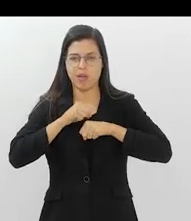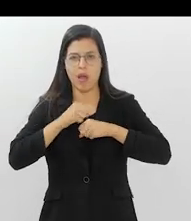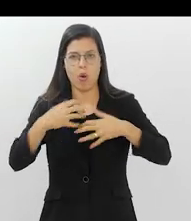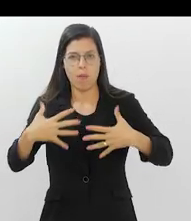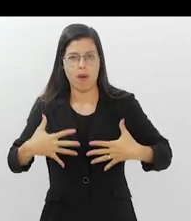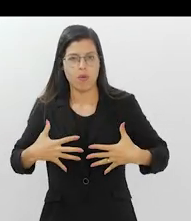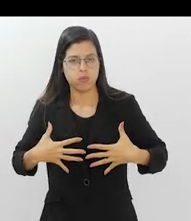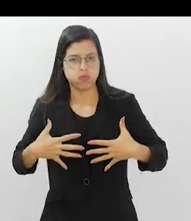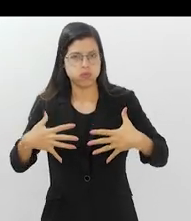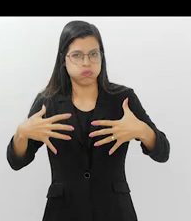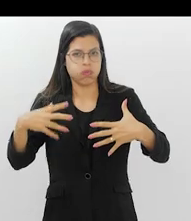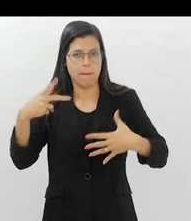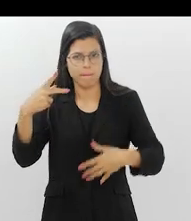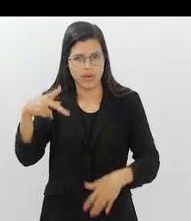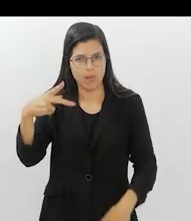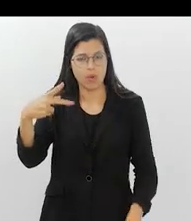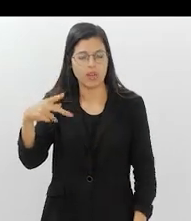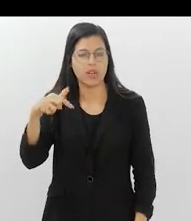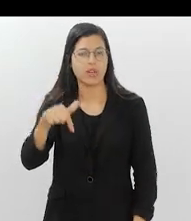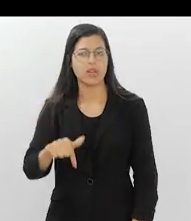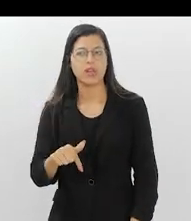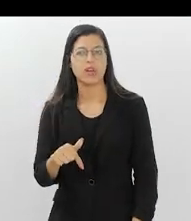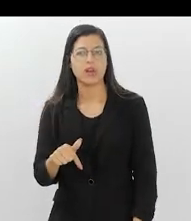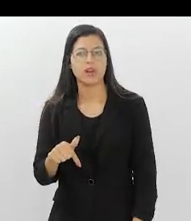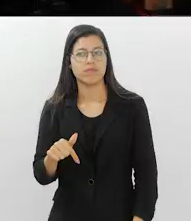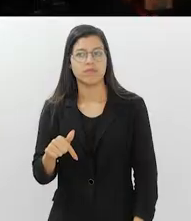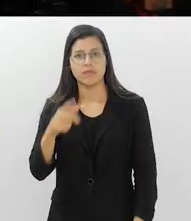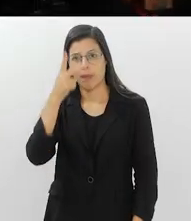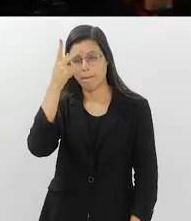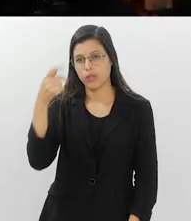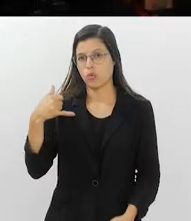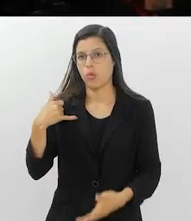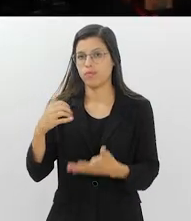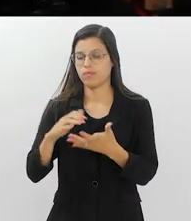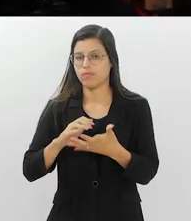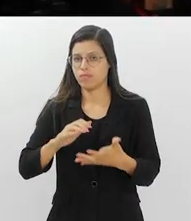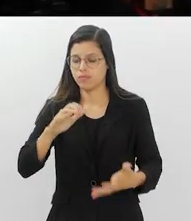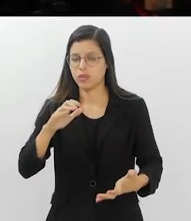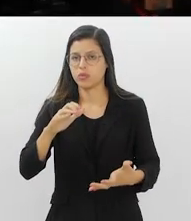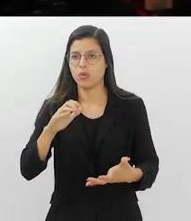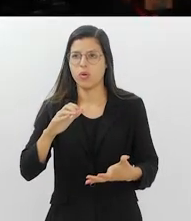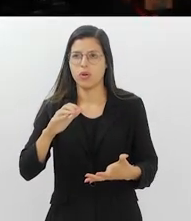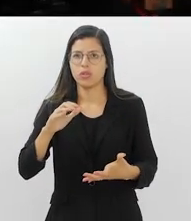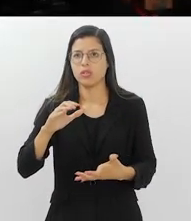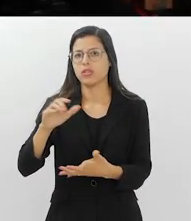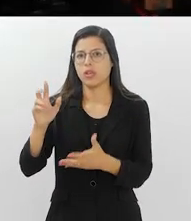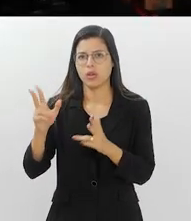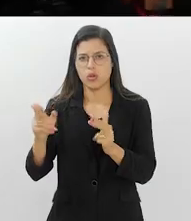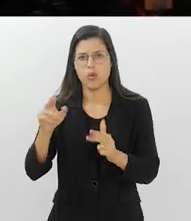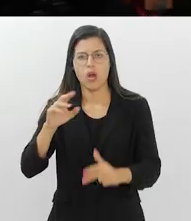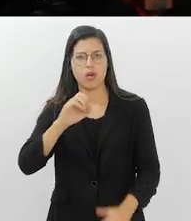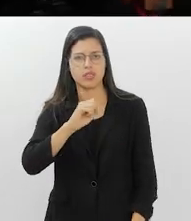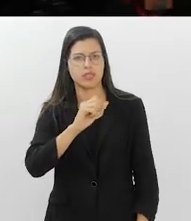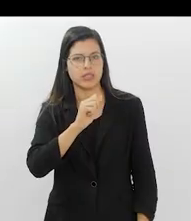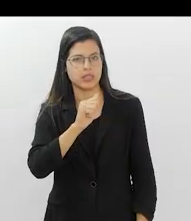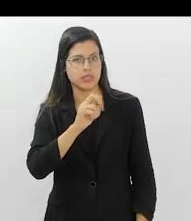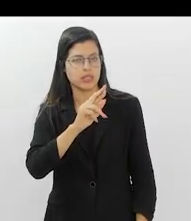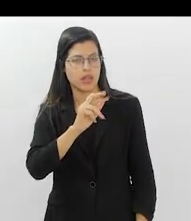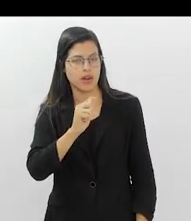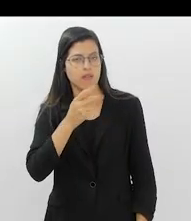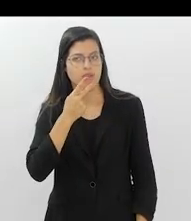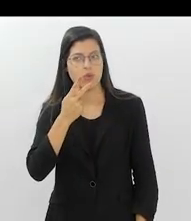pneumonias e isso acaba no organismo idoso. Já como a Sara falou, com